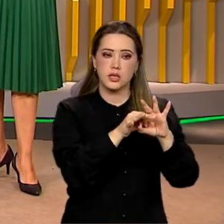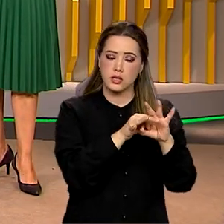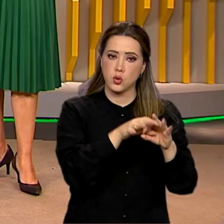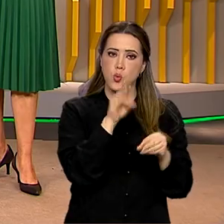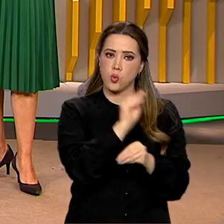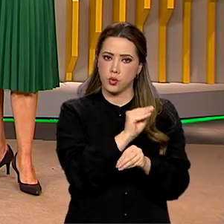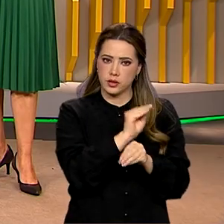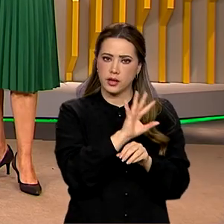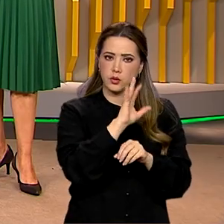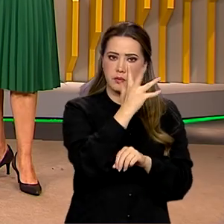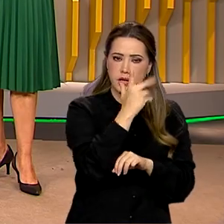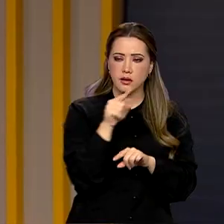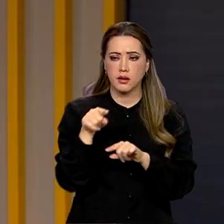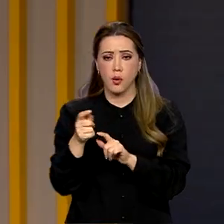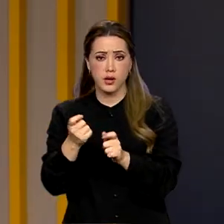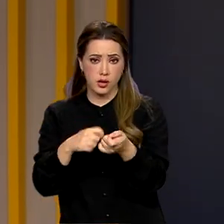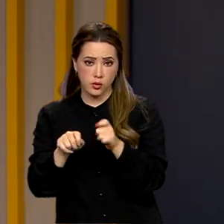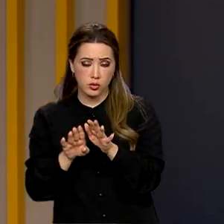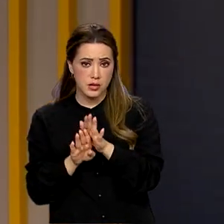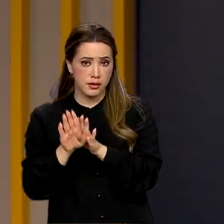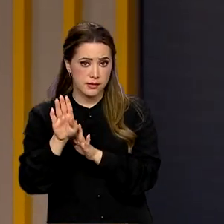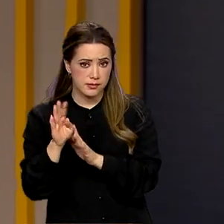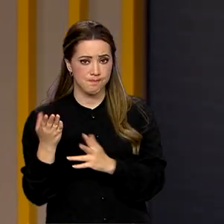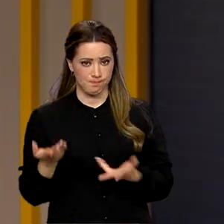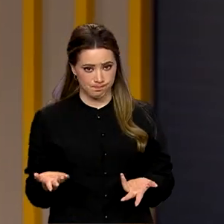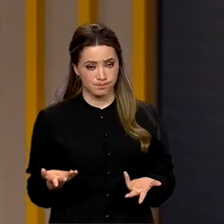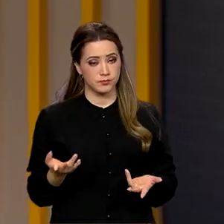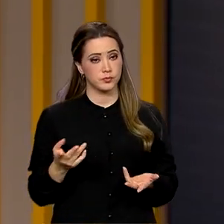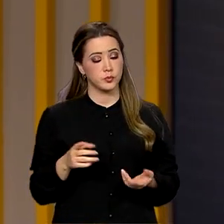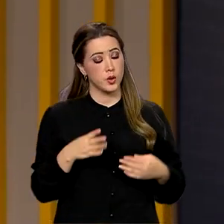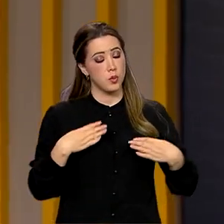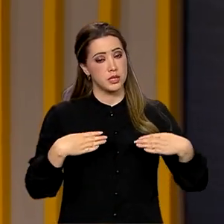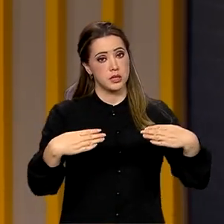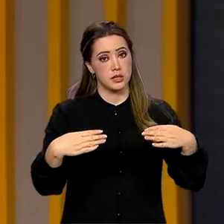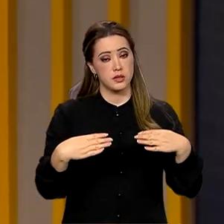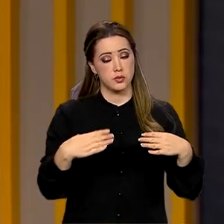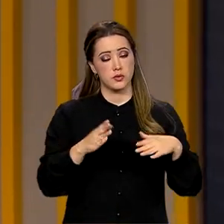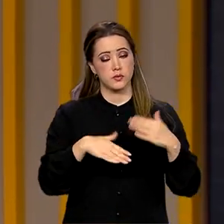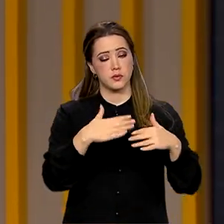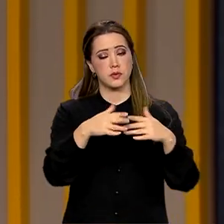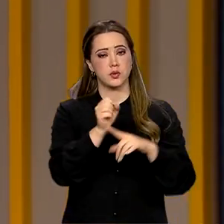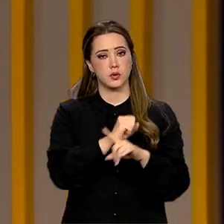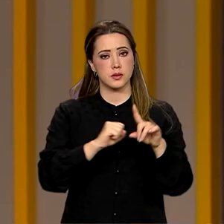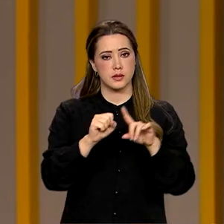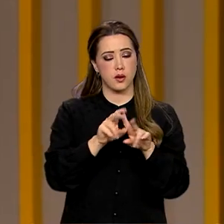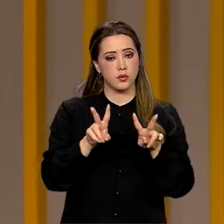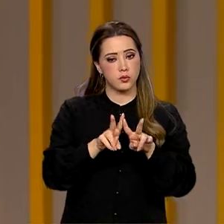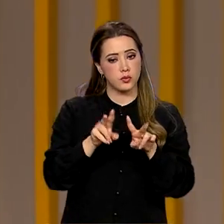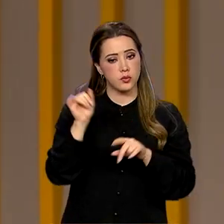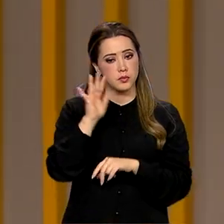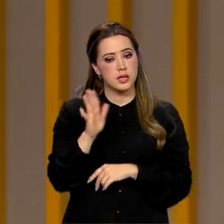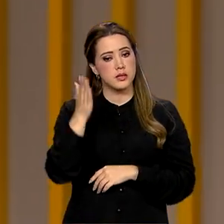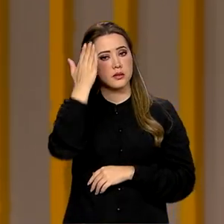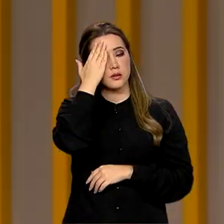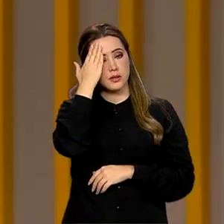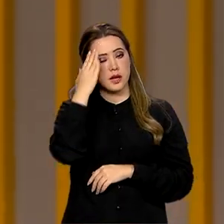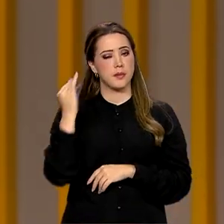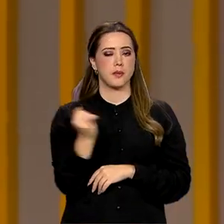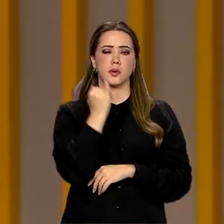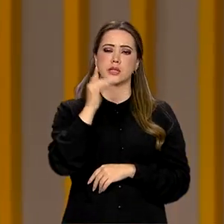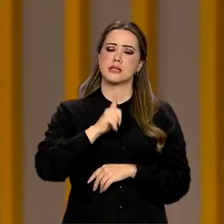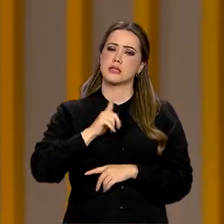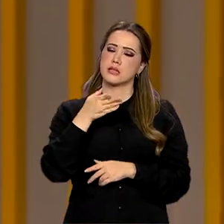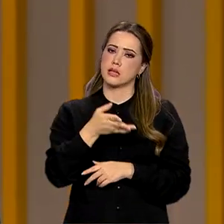preservação da floresta. Para o ministro do Desenvolvimento Social, Wellington Dias, o Brasil sabe qual é o seu papel nessa